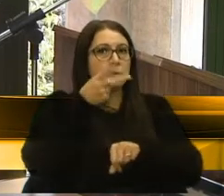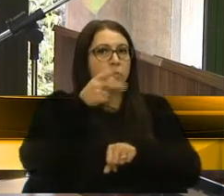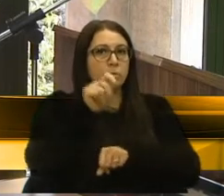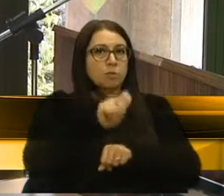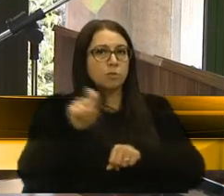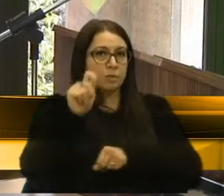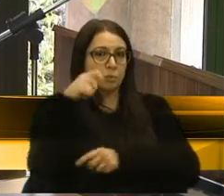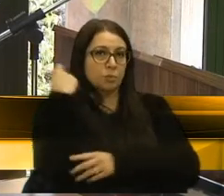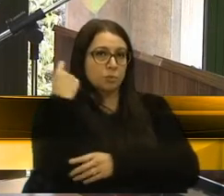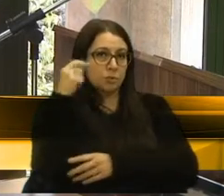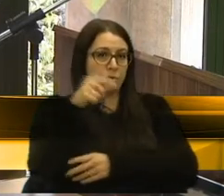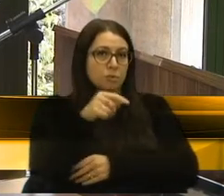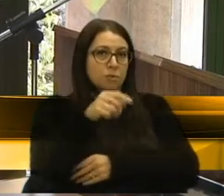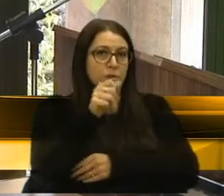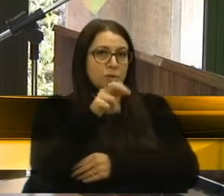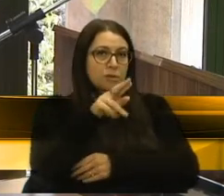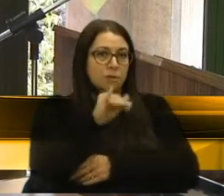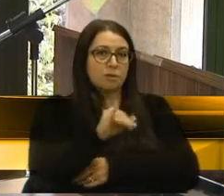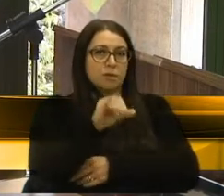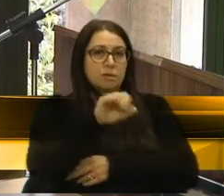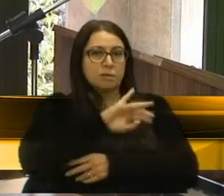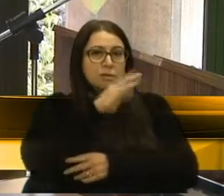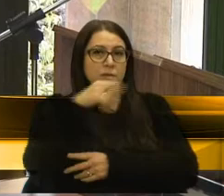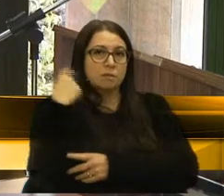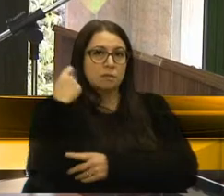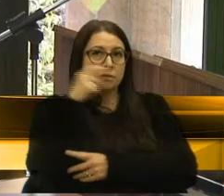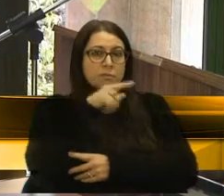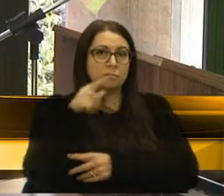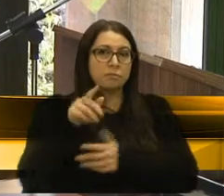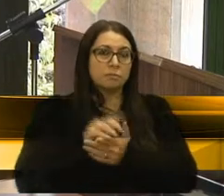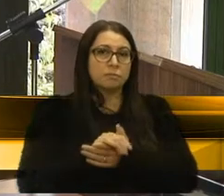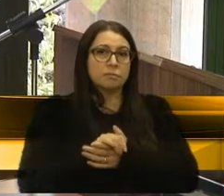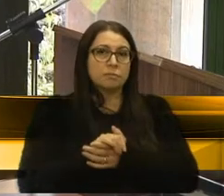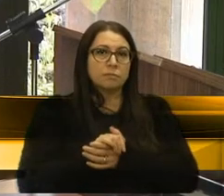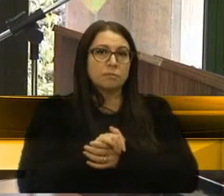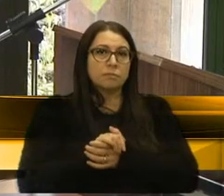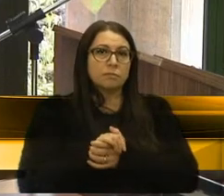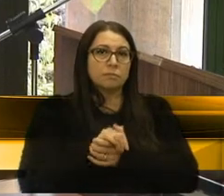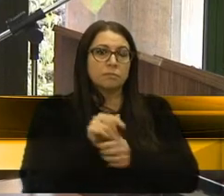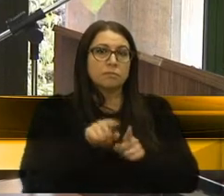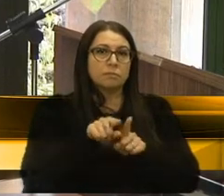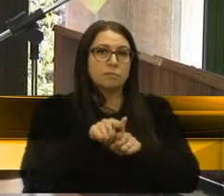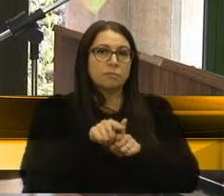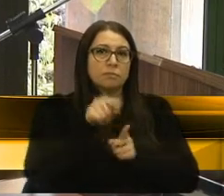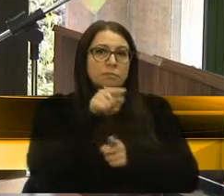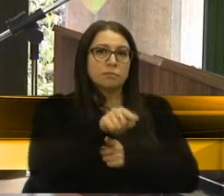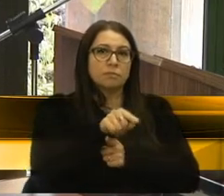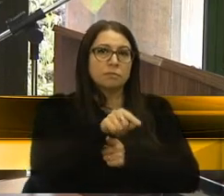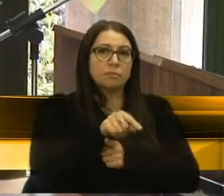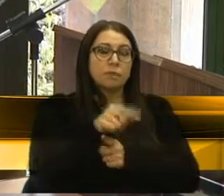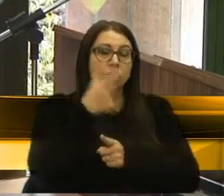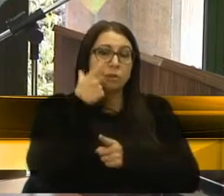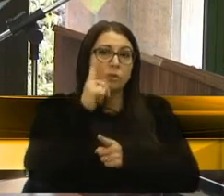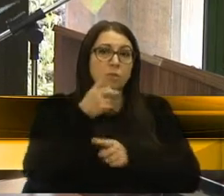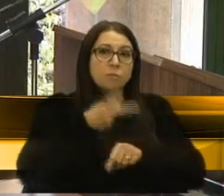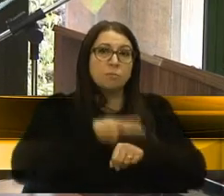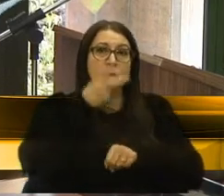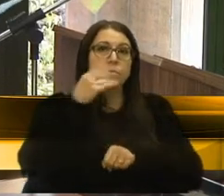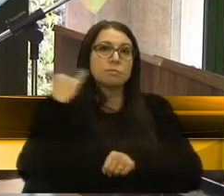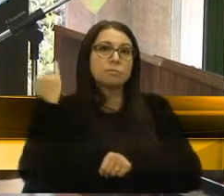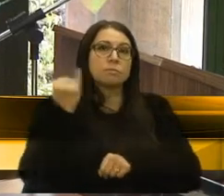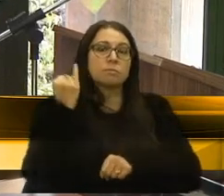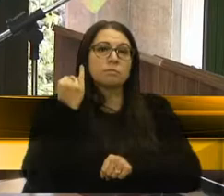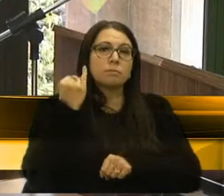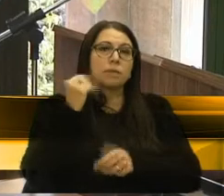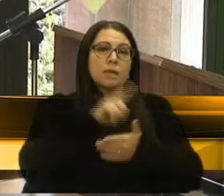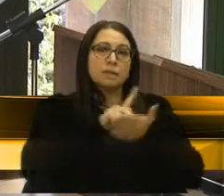Grandense de Imprensa, Arícia R. Gaúcha, no quesito jornalista, jornalismo impresso e digital. E conquistou prêmios importantes na